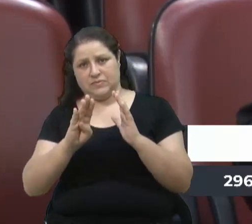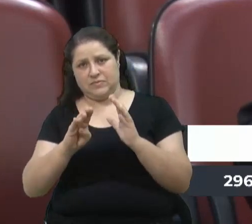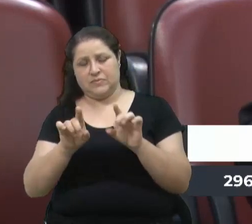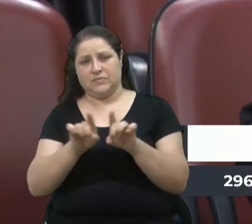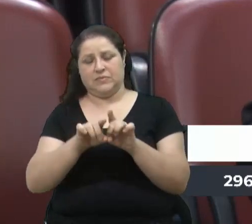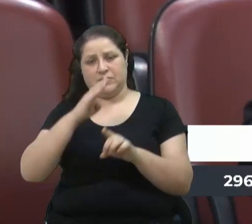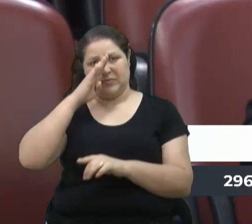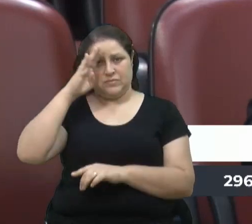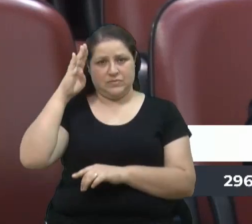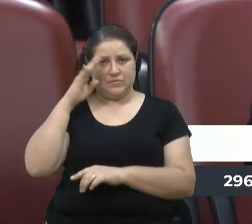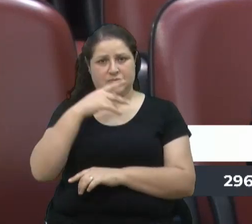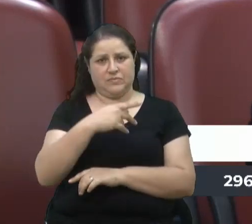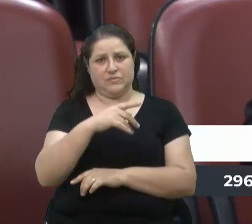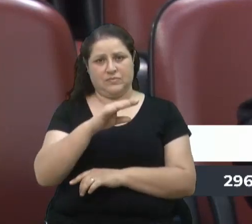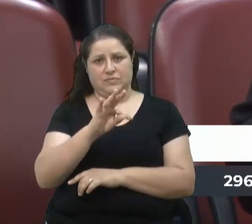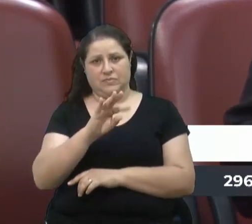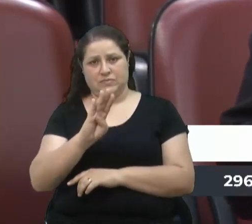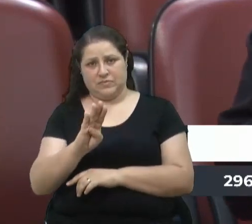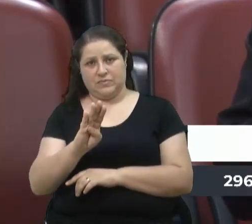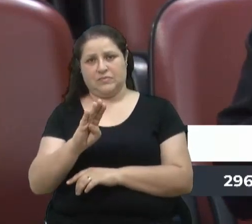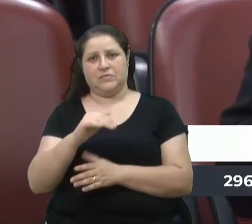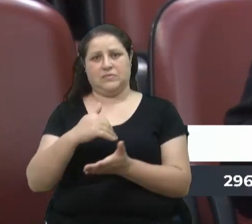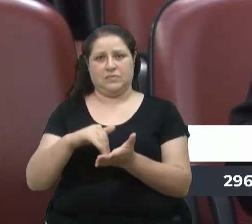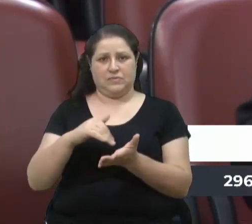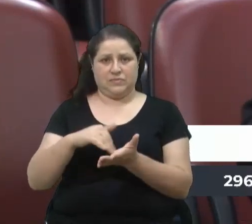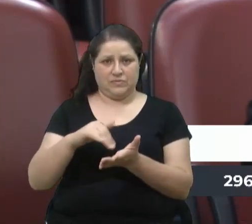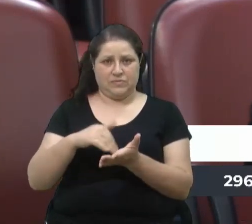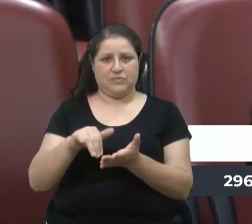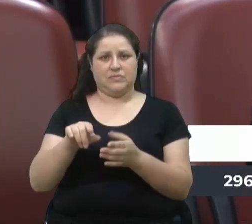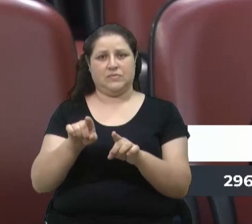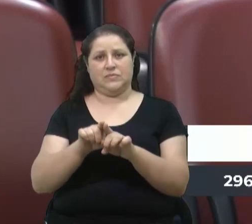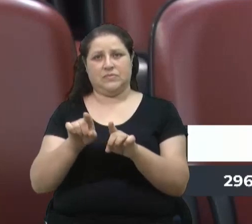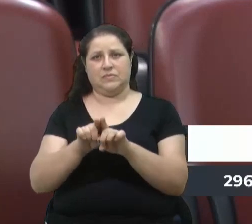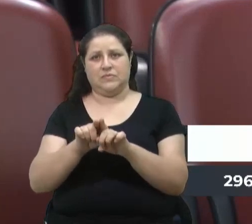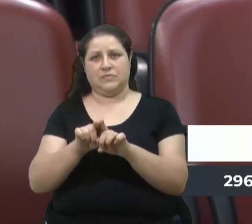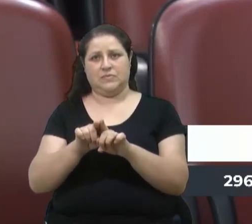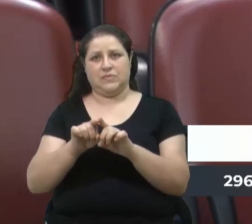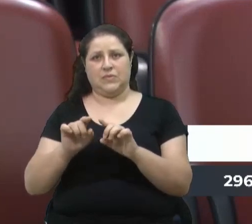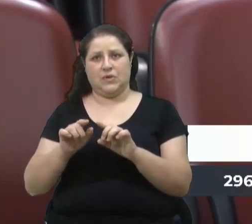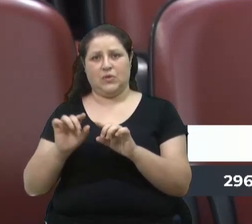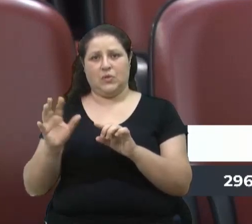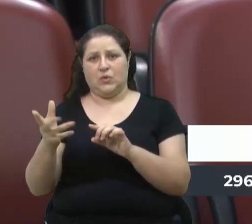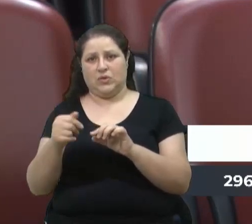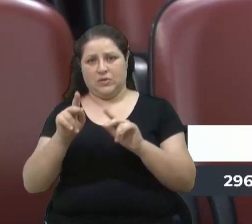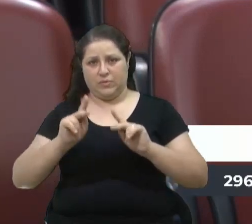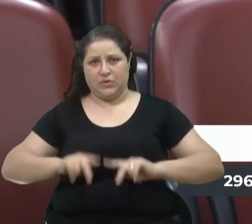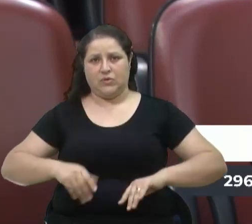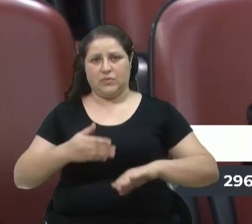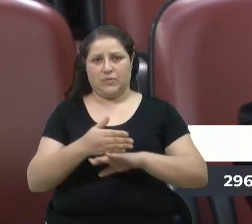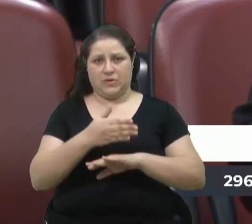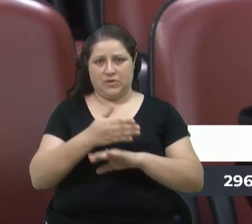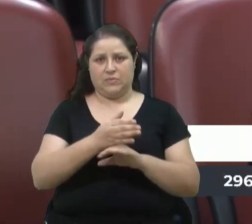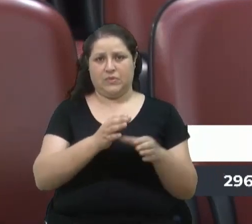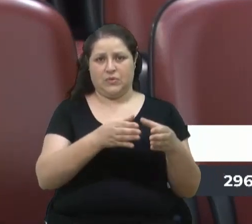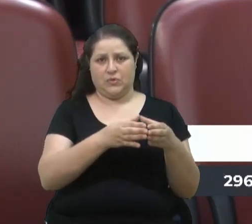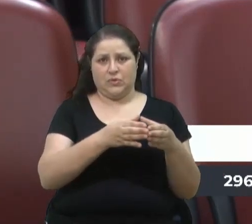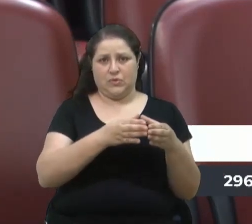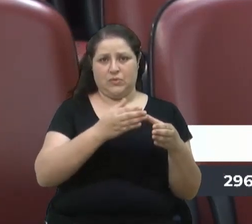Adriano Bressan, do PTB, secretário, e os demais componentes que compõem a Frente Parlamentar,